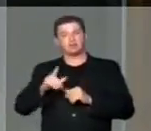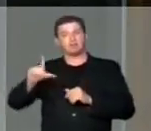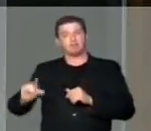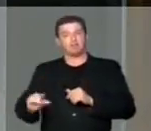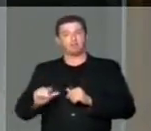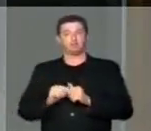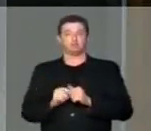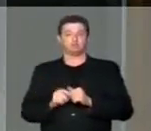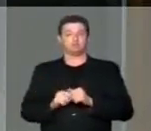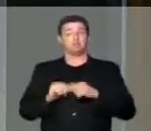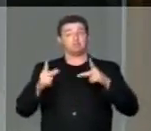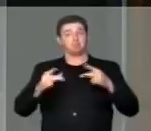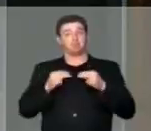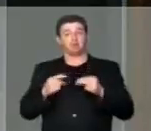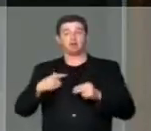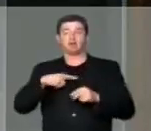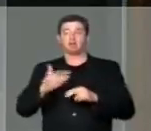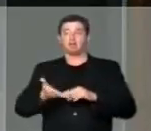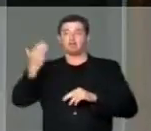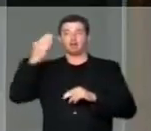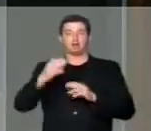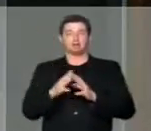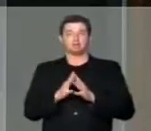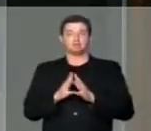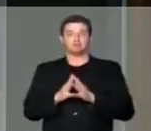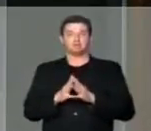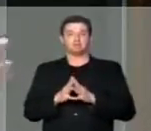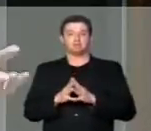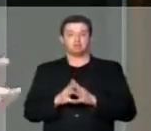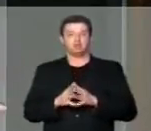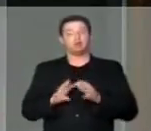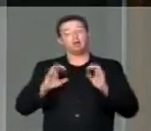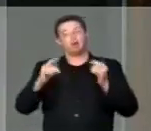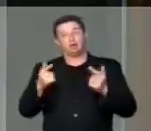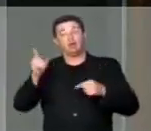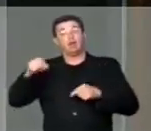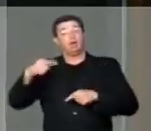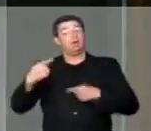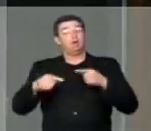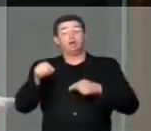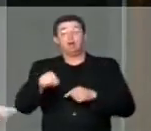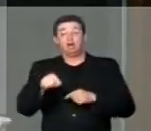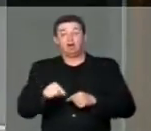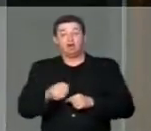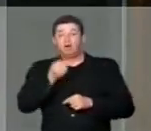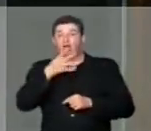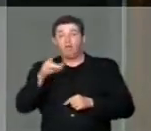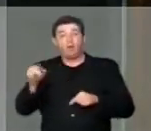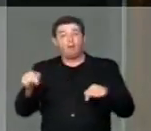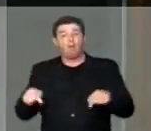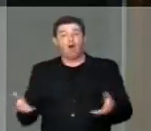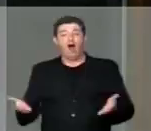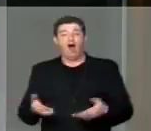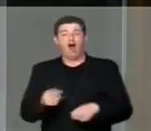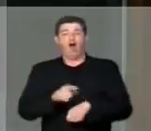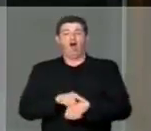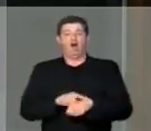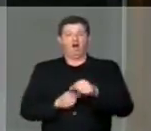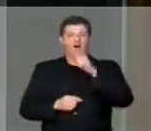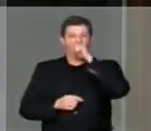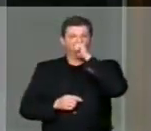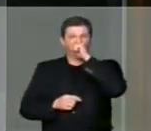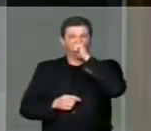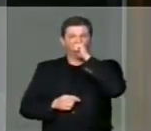baixa e que mereça ser aumentada. Esse é, obviamente, um debate que não cabe nesse momento de crise econômica no Brasil.